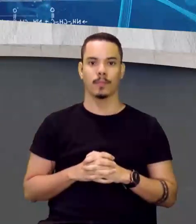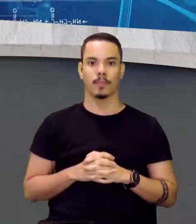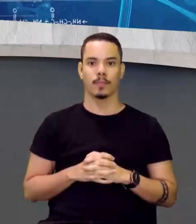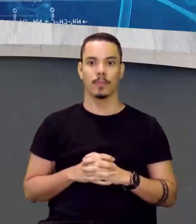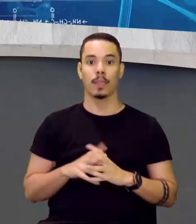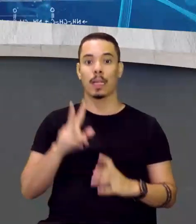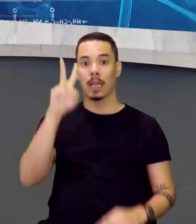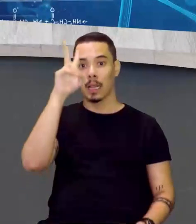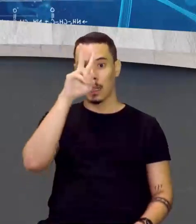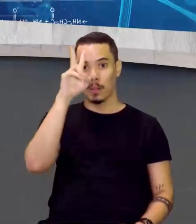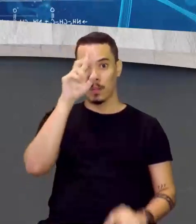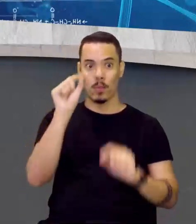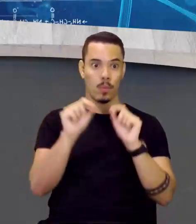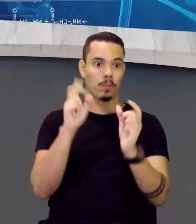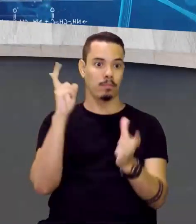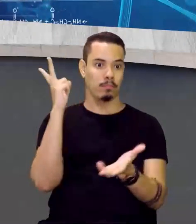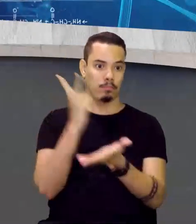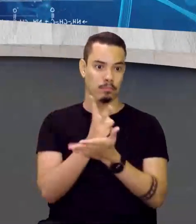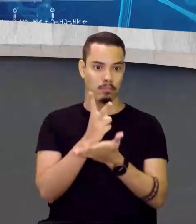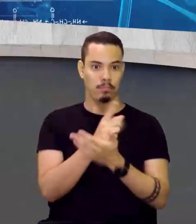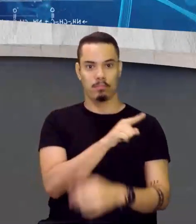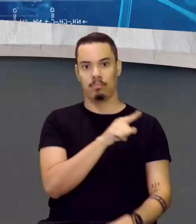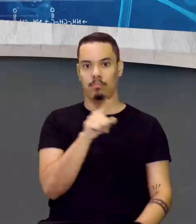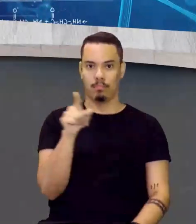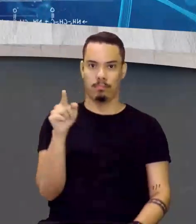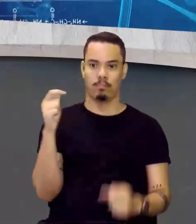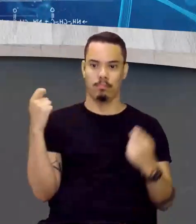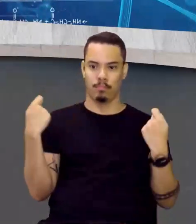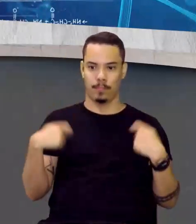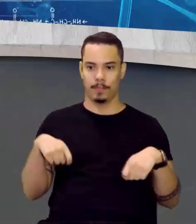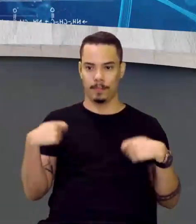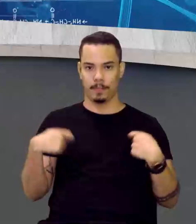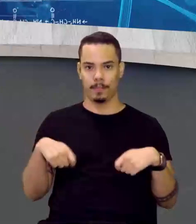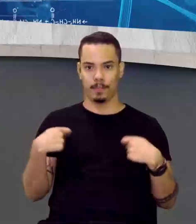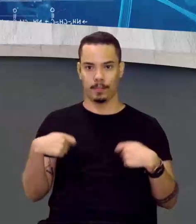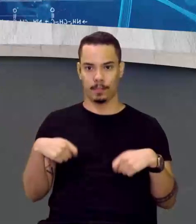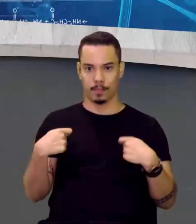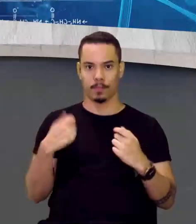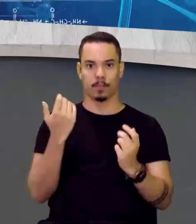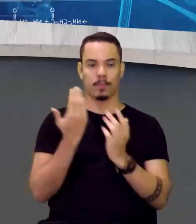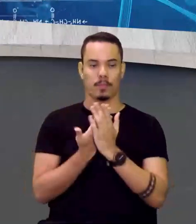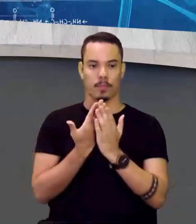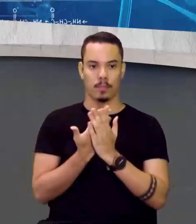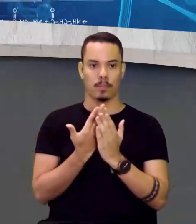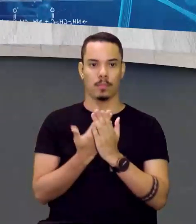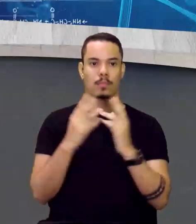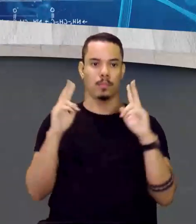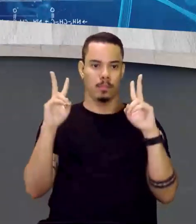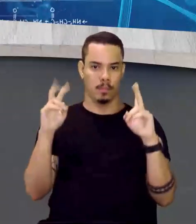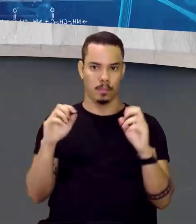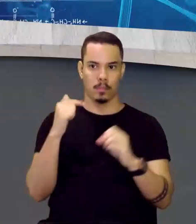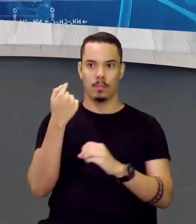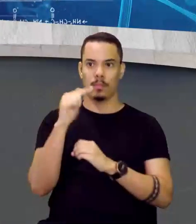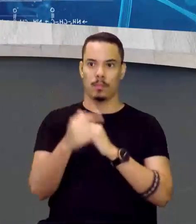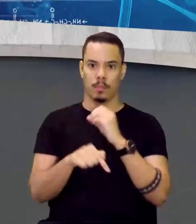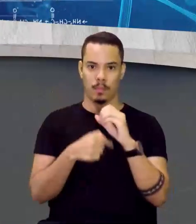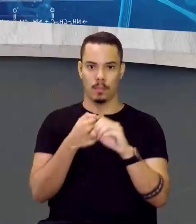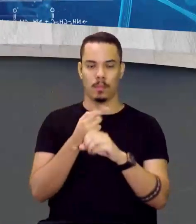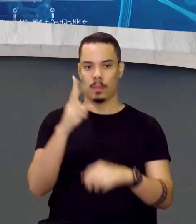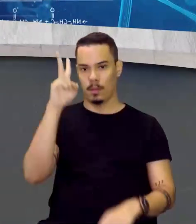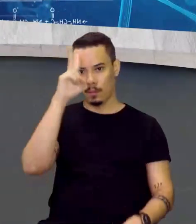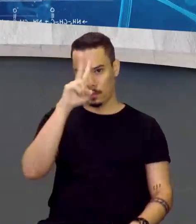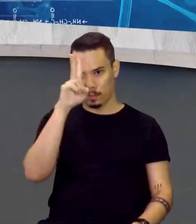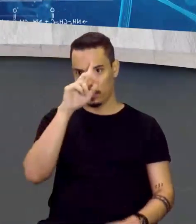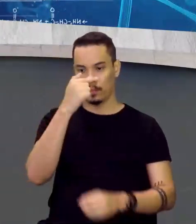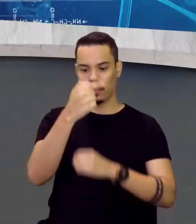toda a vida que você for precisar estudar sobre o átomo, lembre que